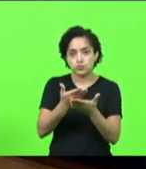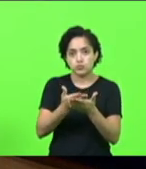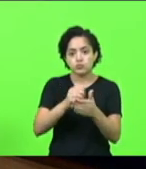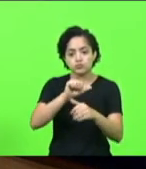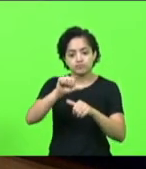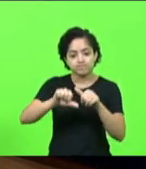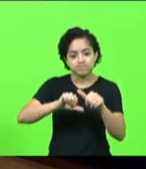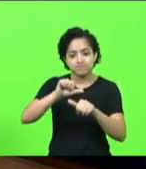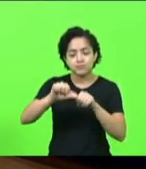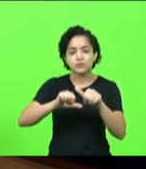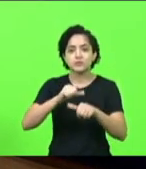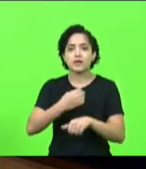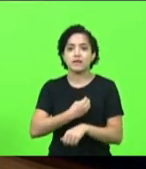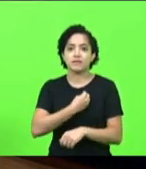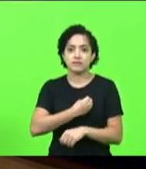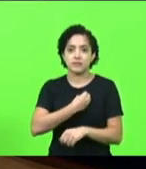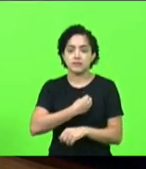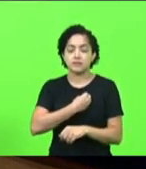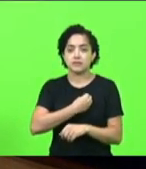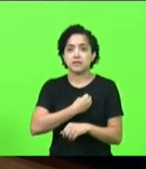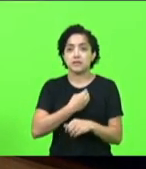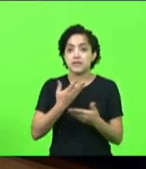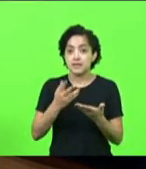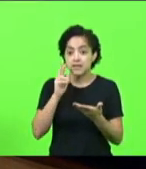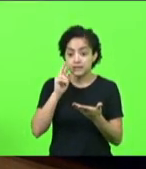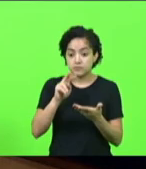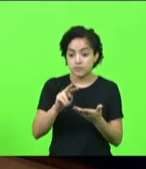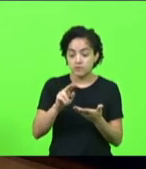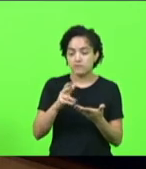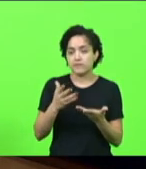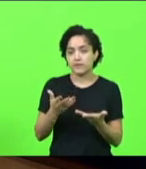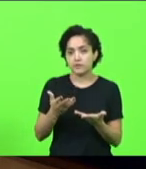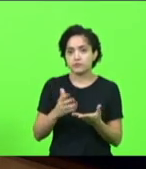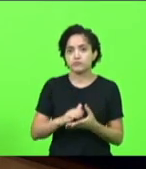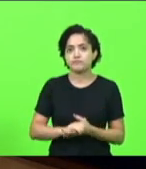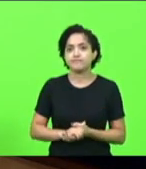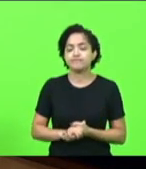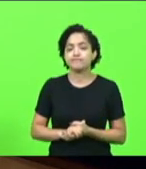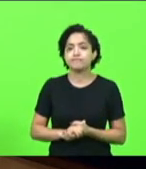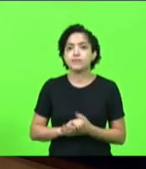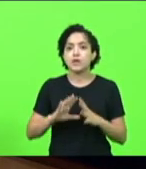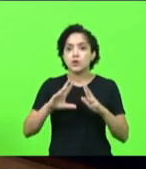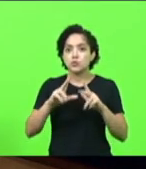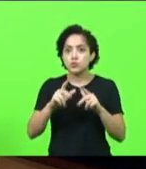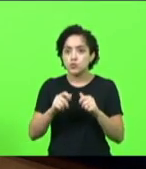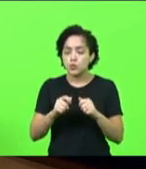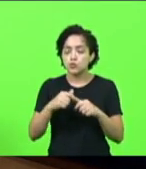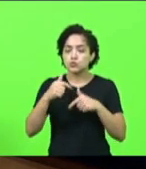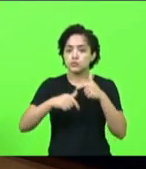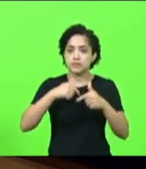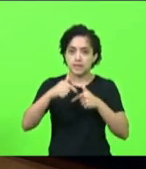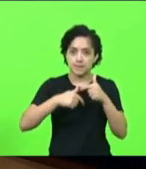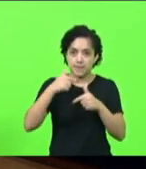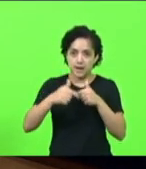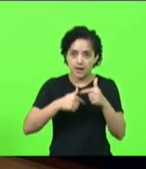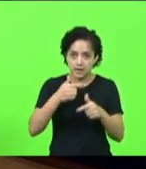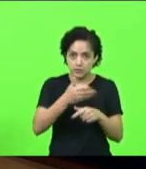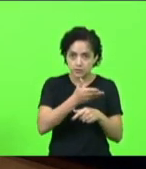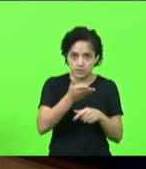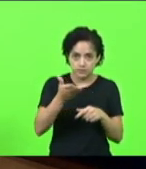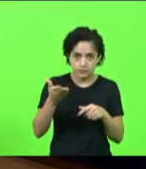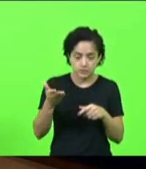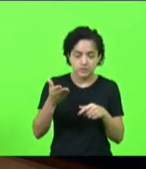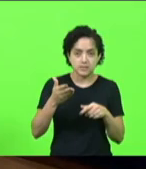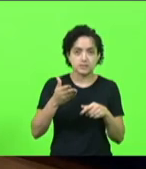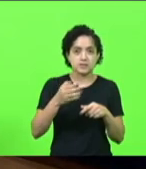as suas vidas e é isso que eu vejo no todo o trabalho que vocês fazem são quase